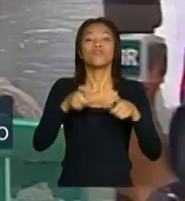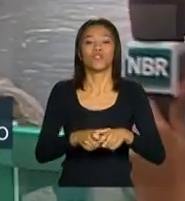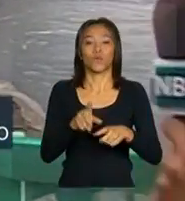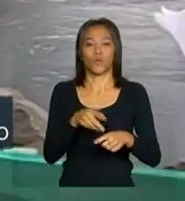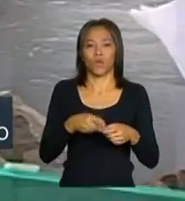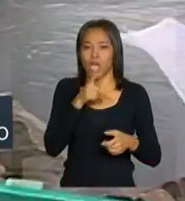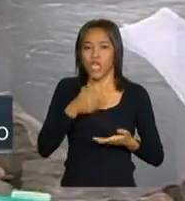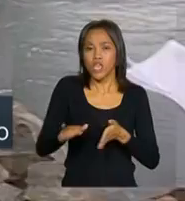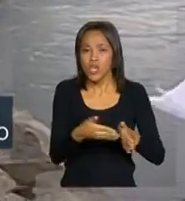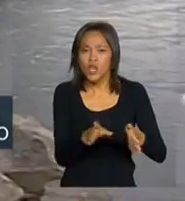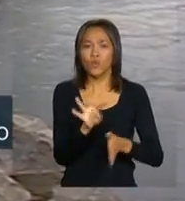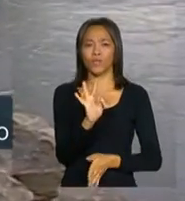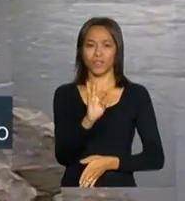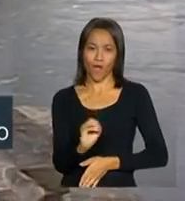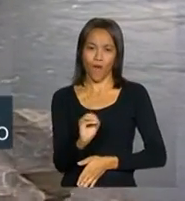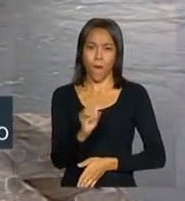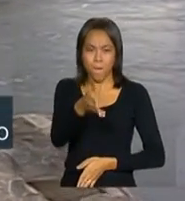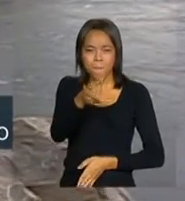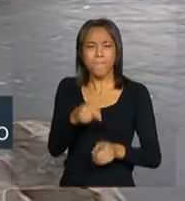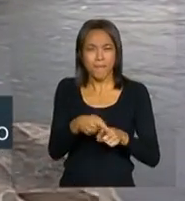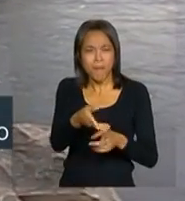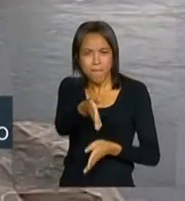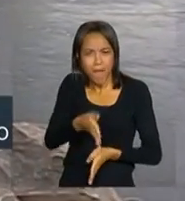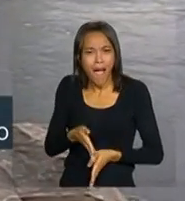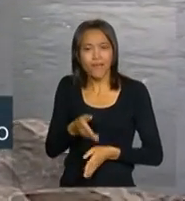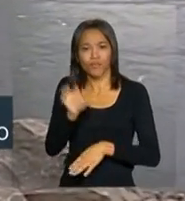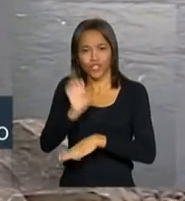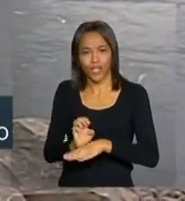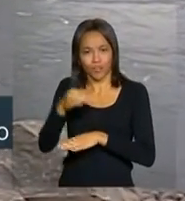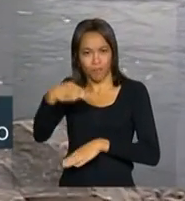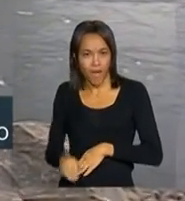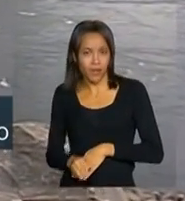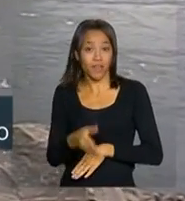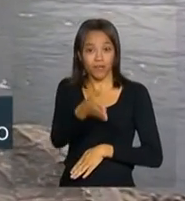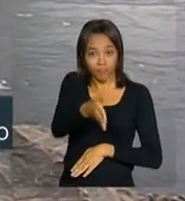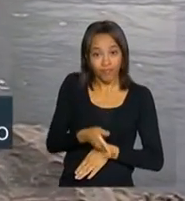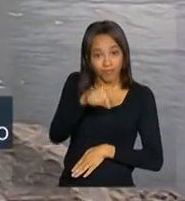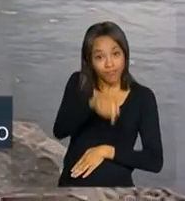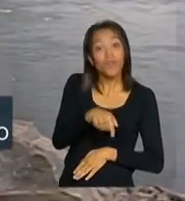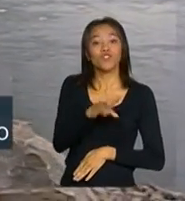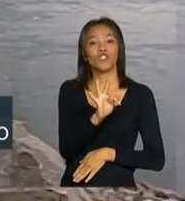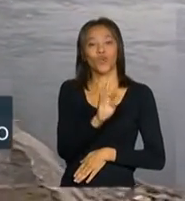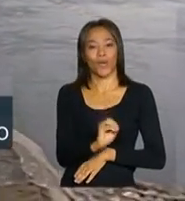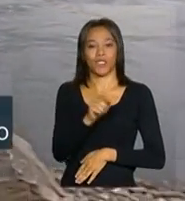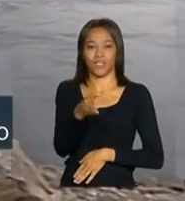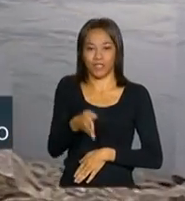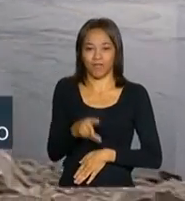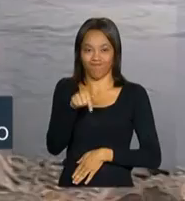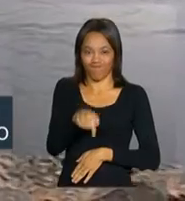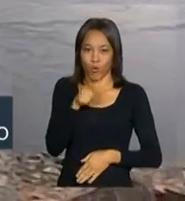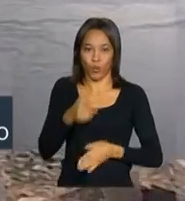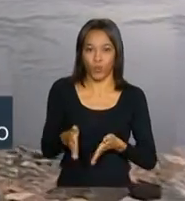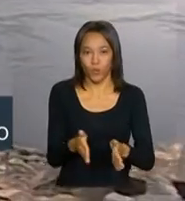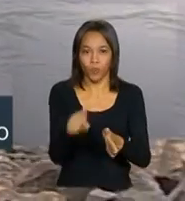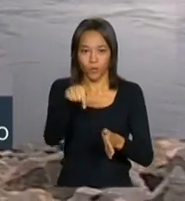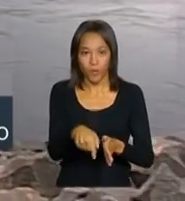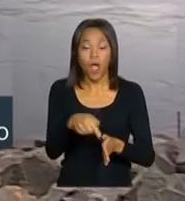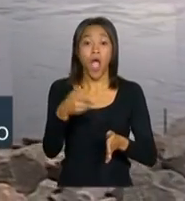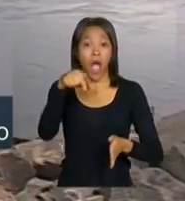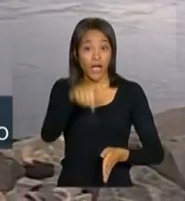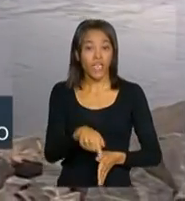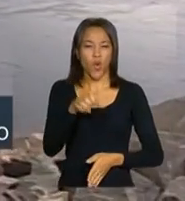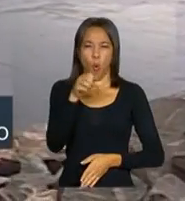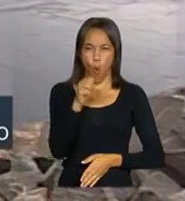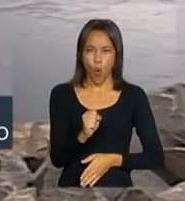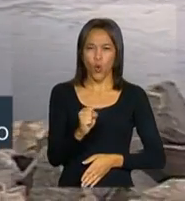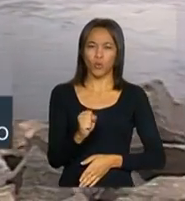Tocantins, que fica bem na divisa dos estados do Maranhão e também de Tocantins. Aqui estão oito